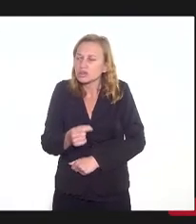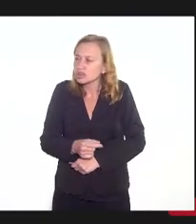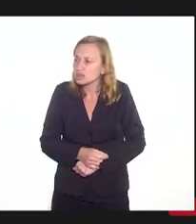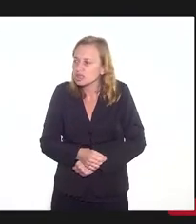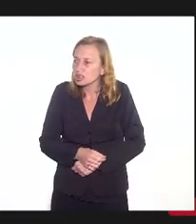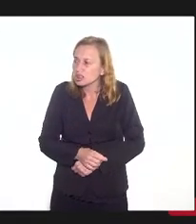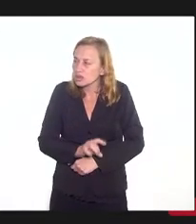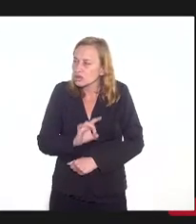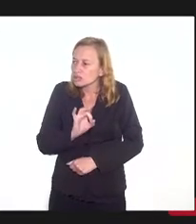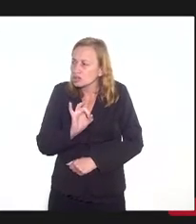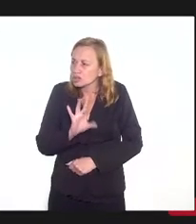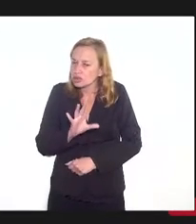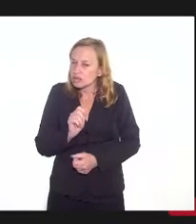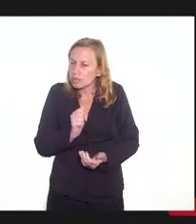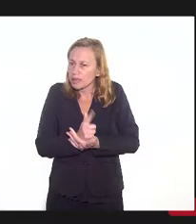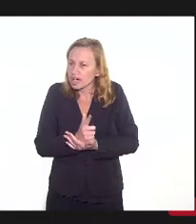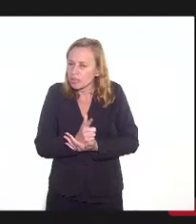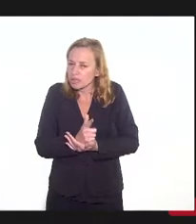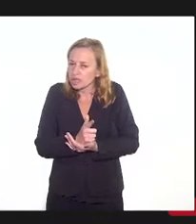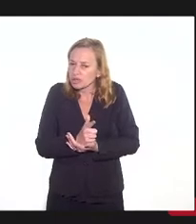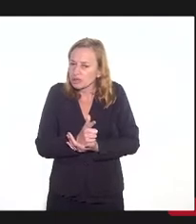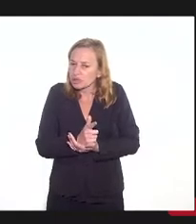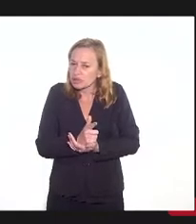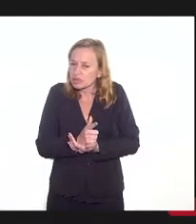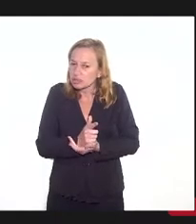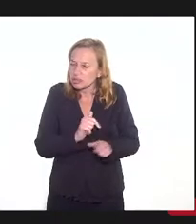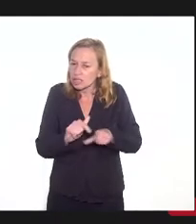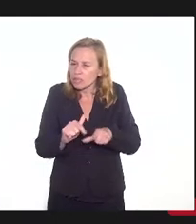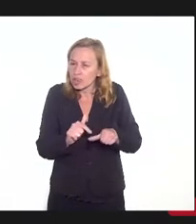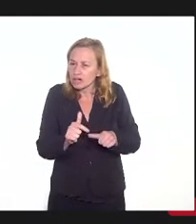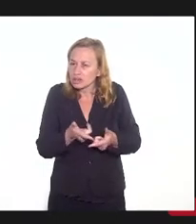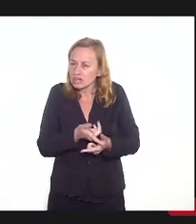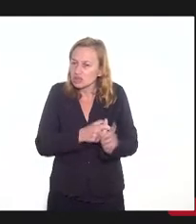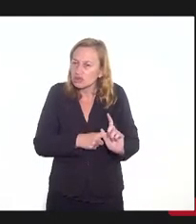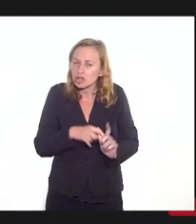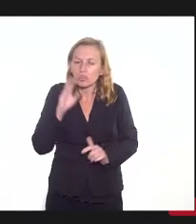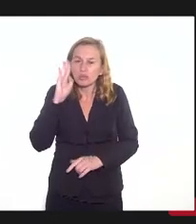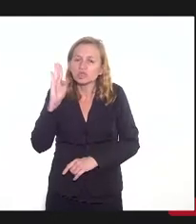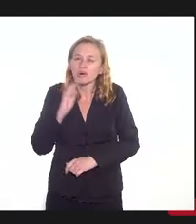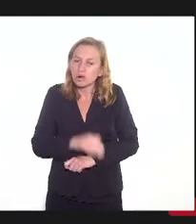só para o pagamento do serviço da dívida e o principal?